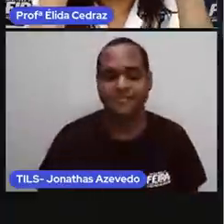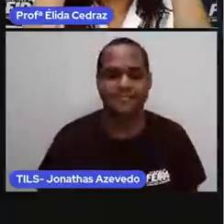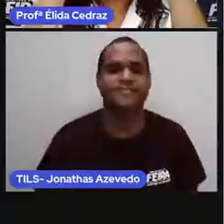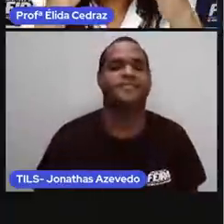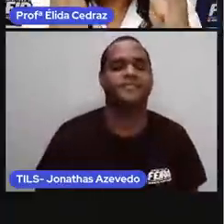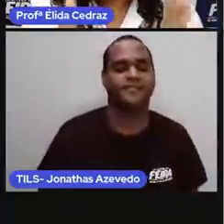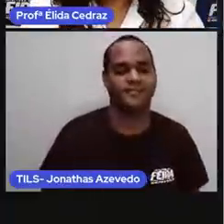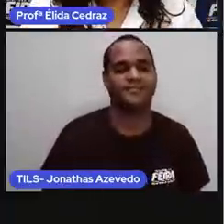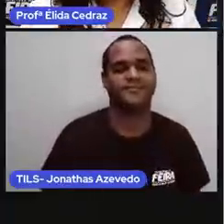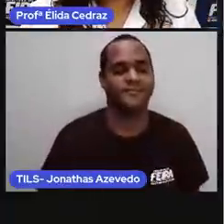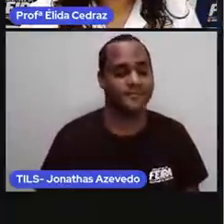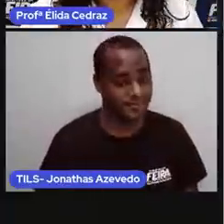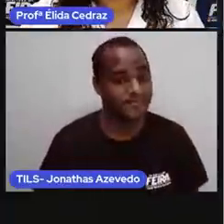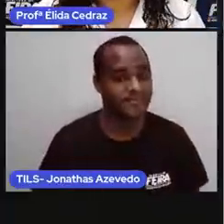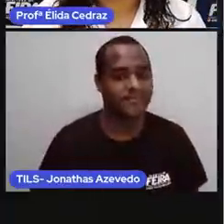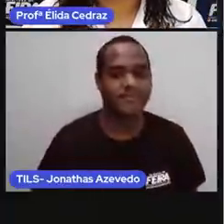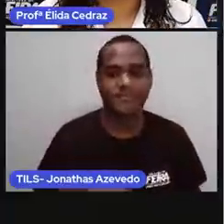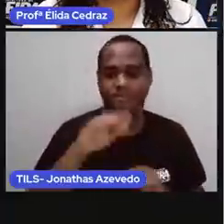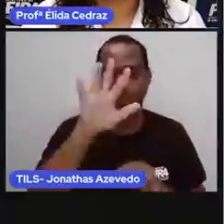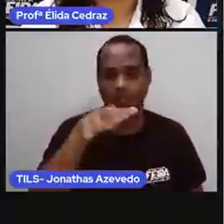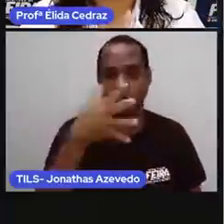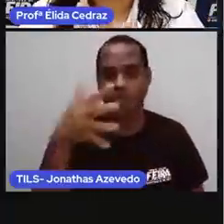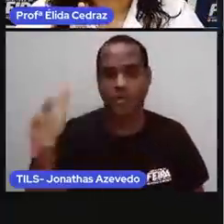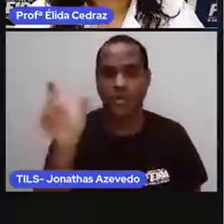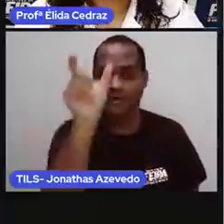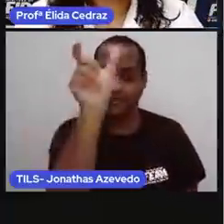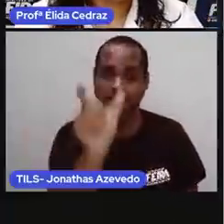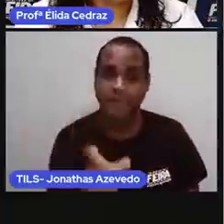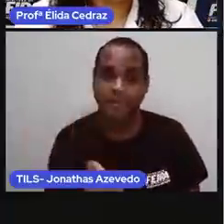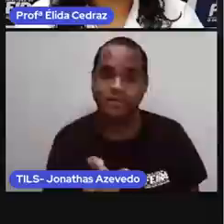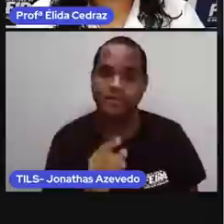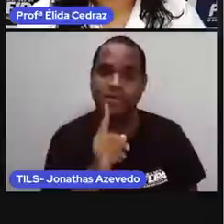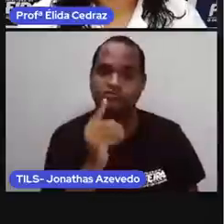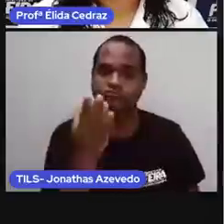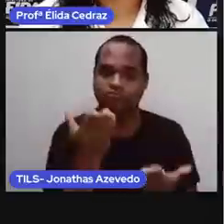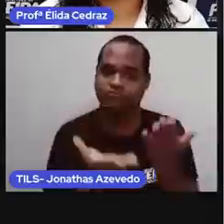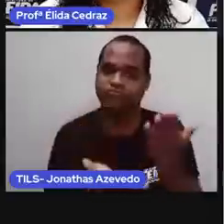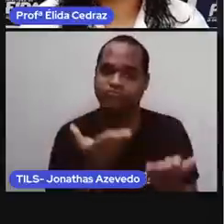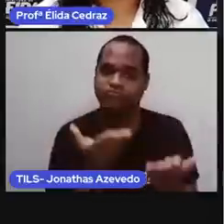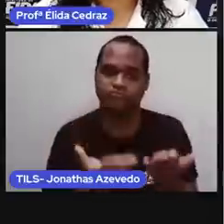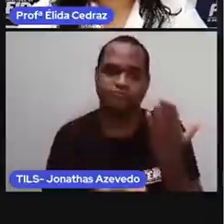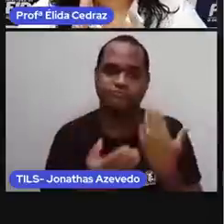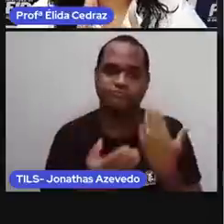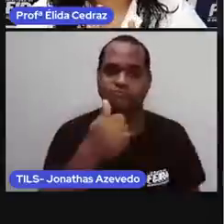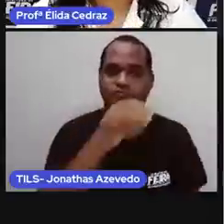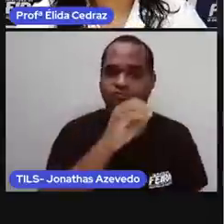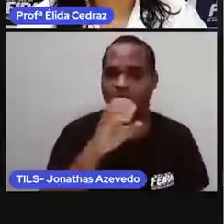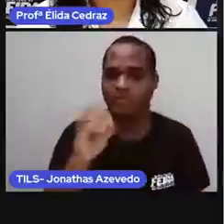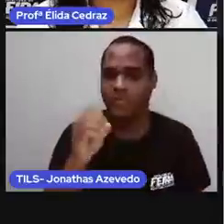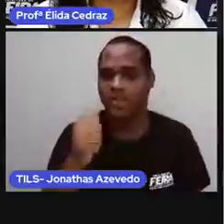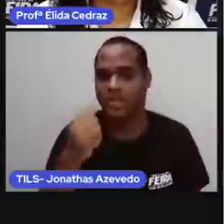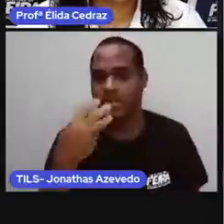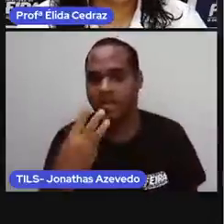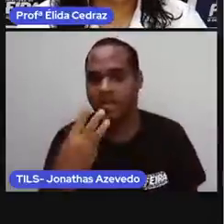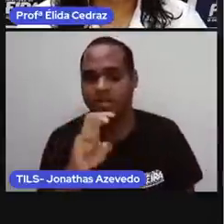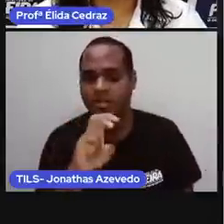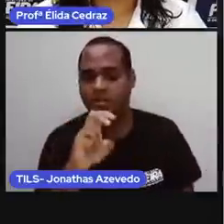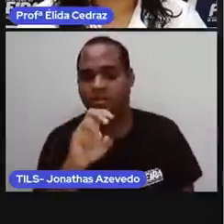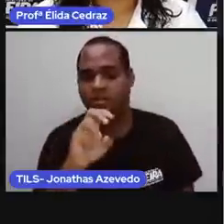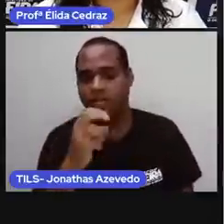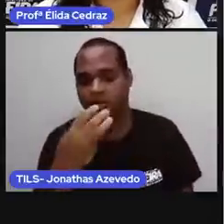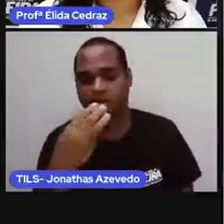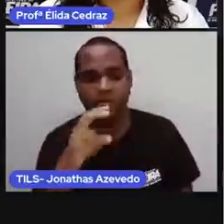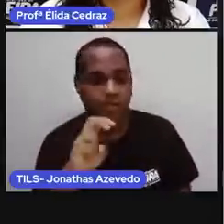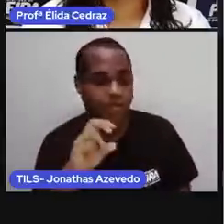na coluna do meio, você tem o peso. 100 quilos, 13 quilos, 530